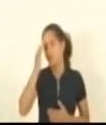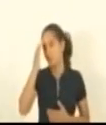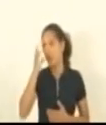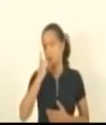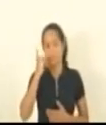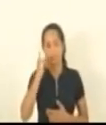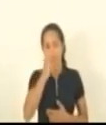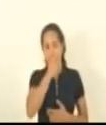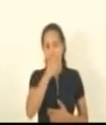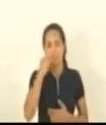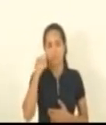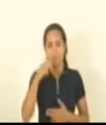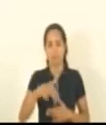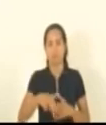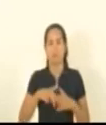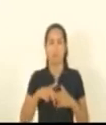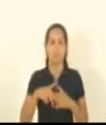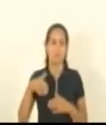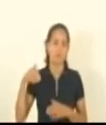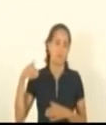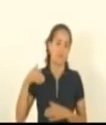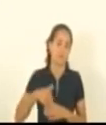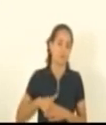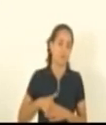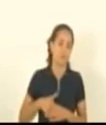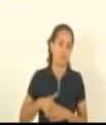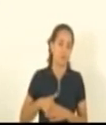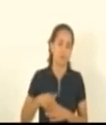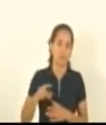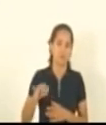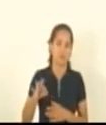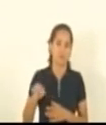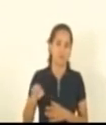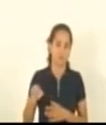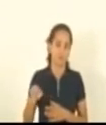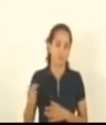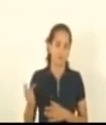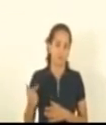assunção pelo segundo voto no veto do governador